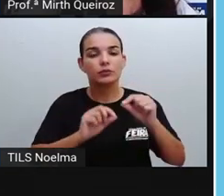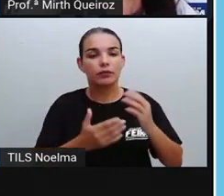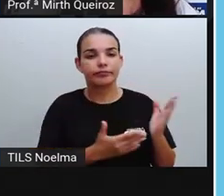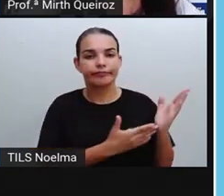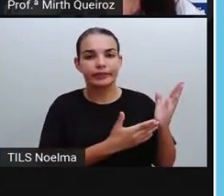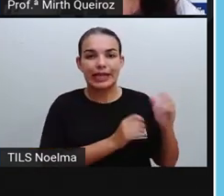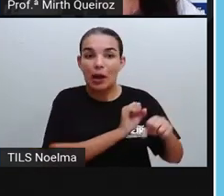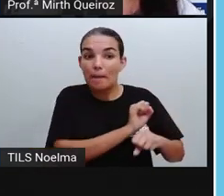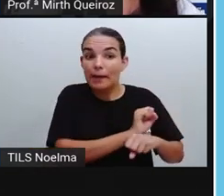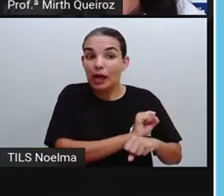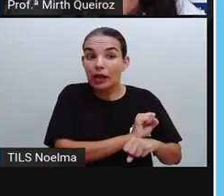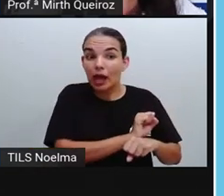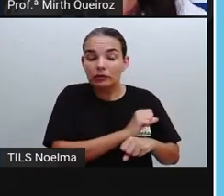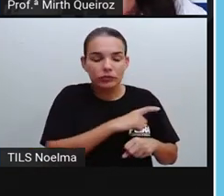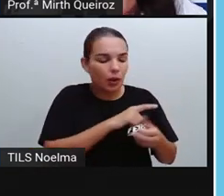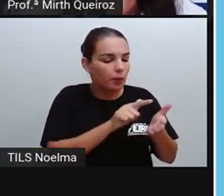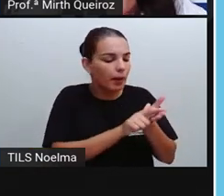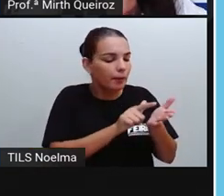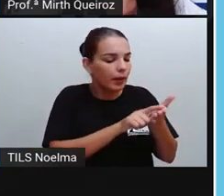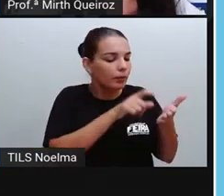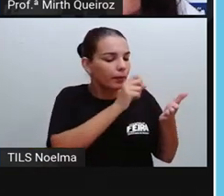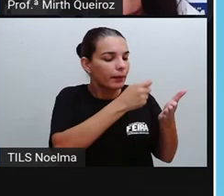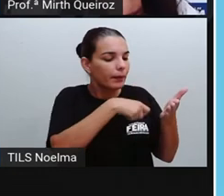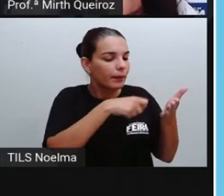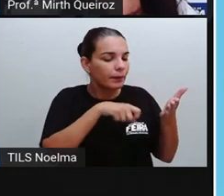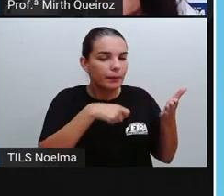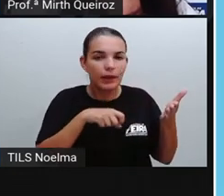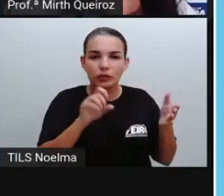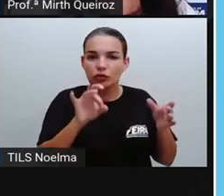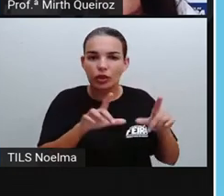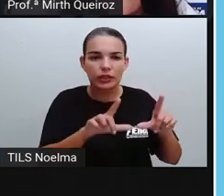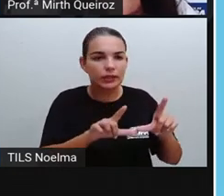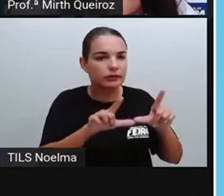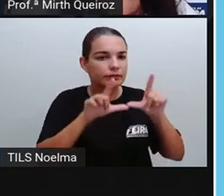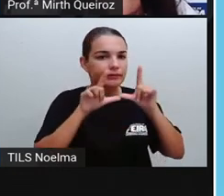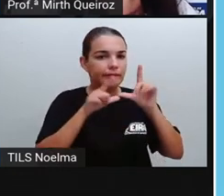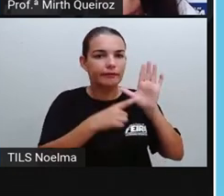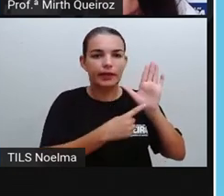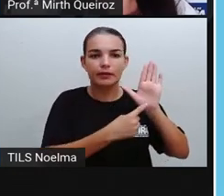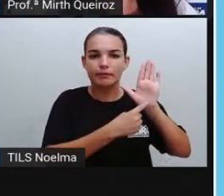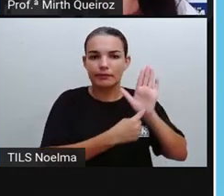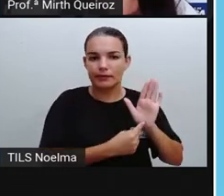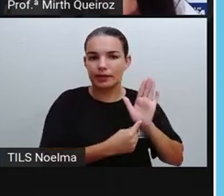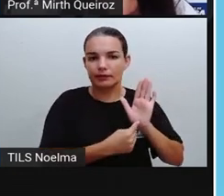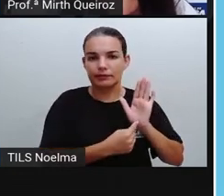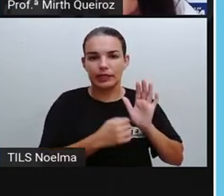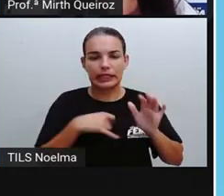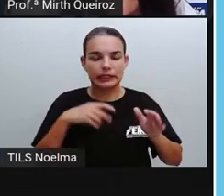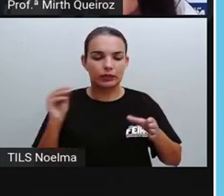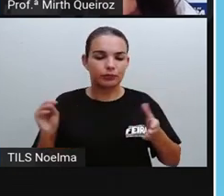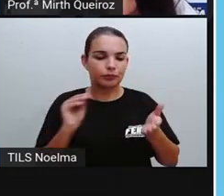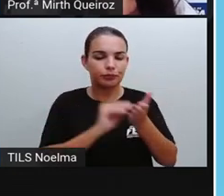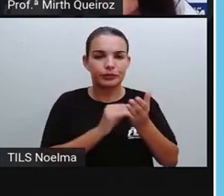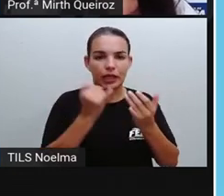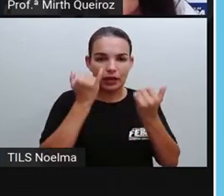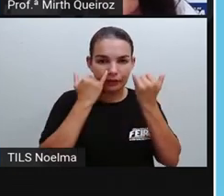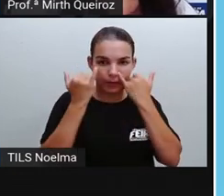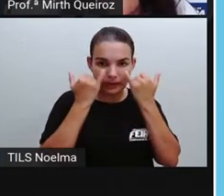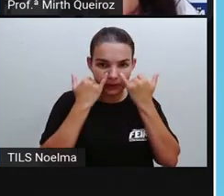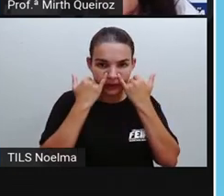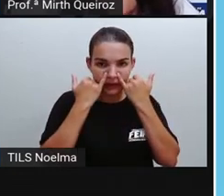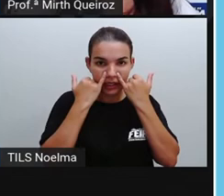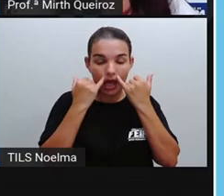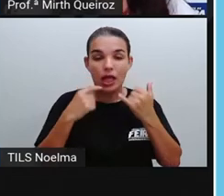paradinhos, nós só temos só uma imagem ali, né? Com as informações em forma de texto também.